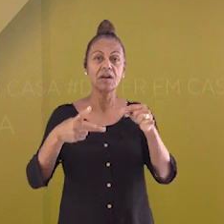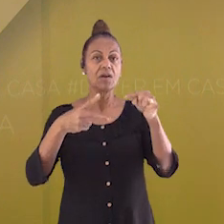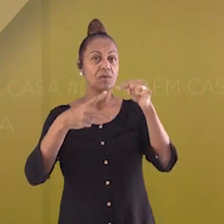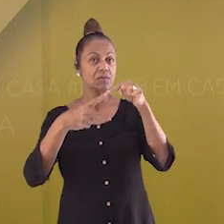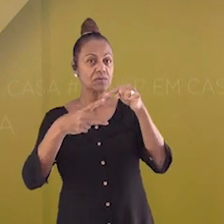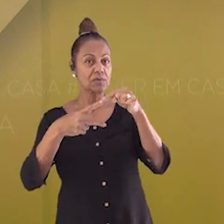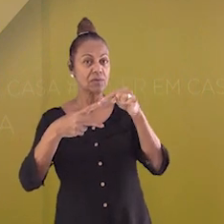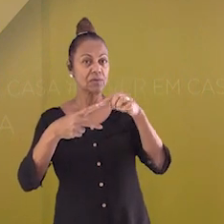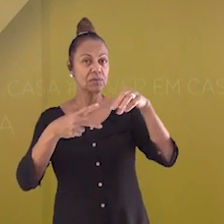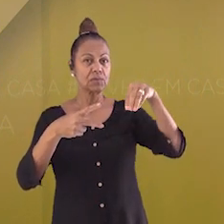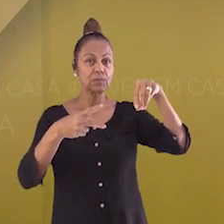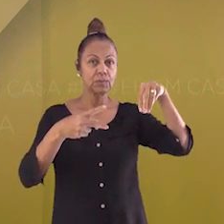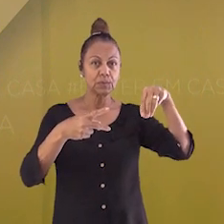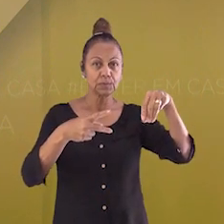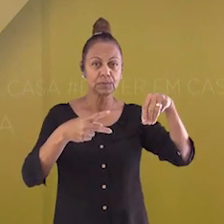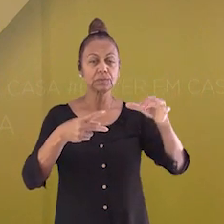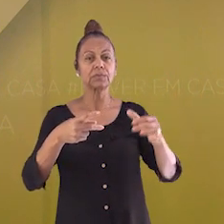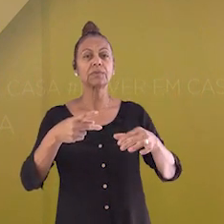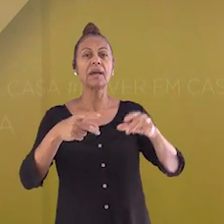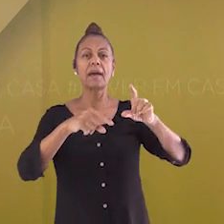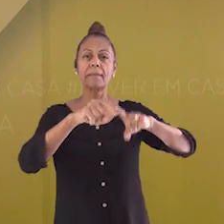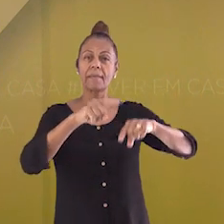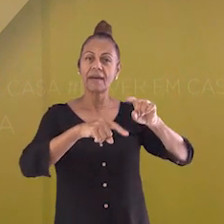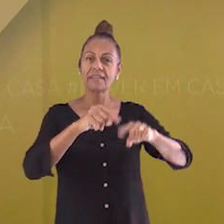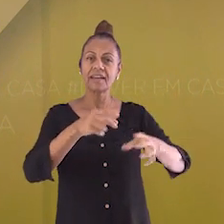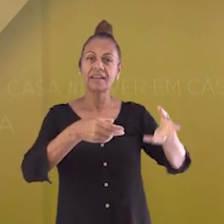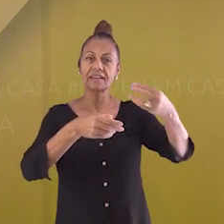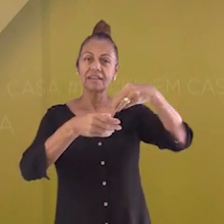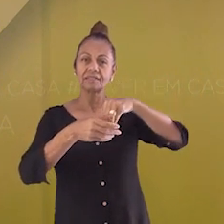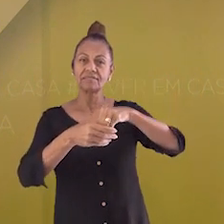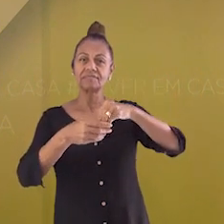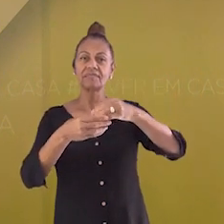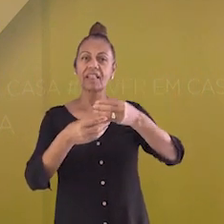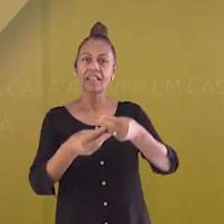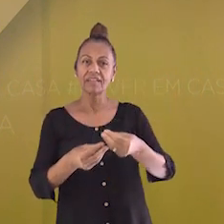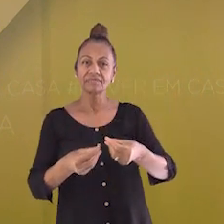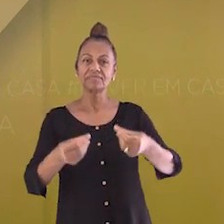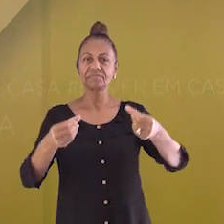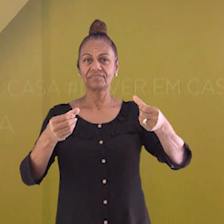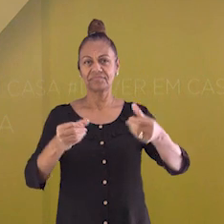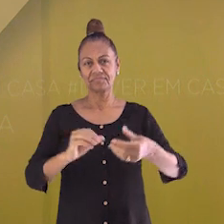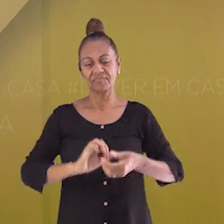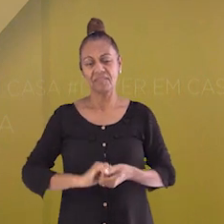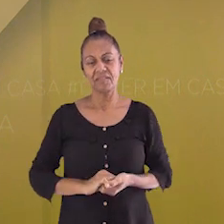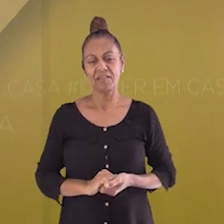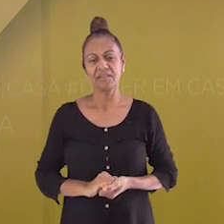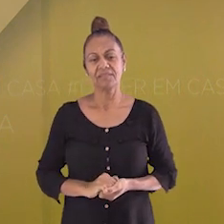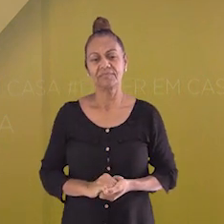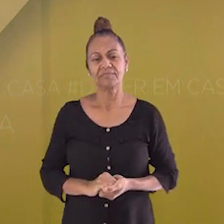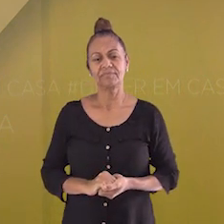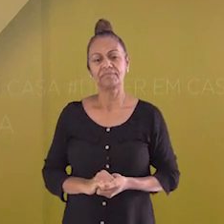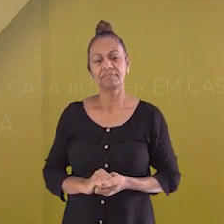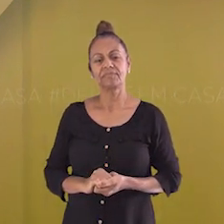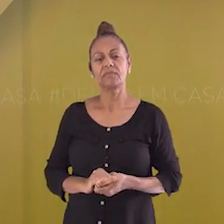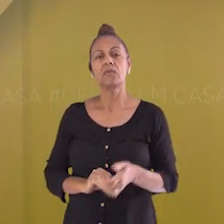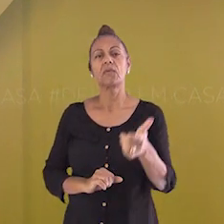soluto seria o suco em pó, que é a matéria que foi dissolvida na água.